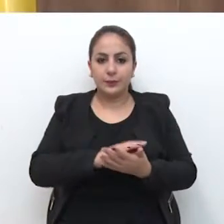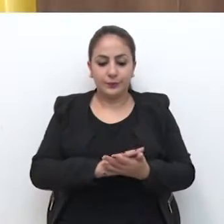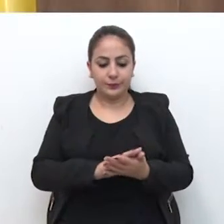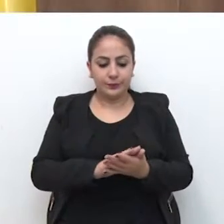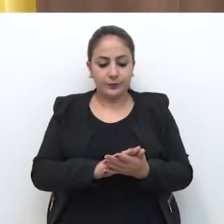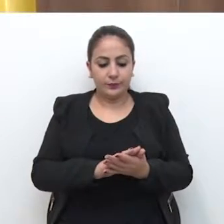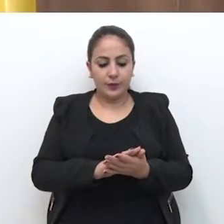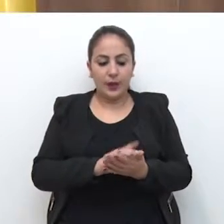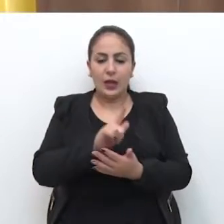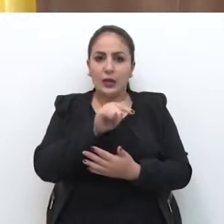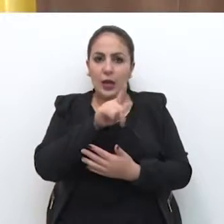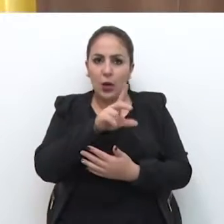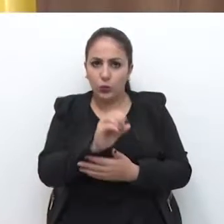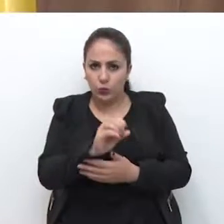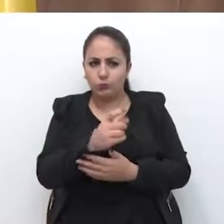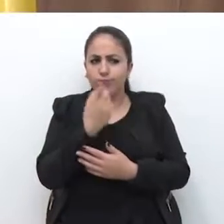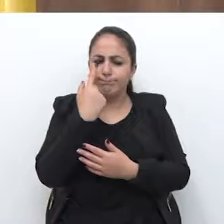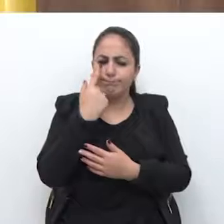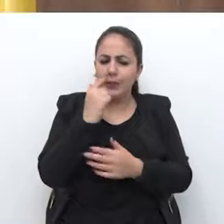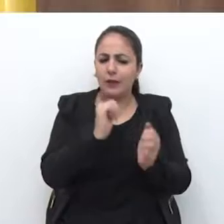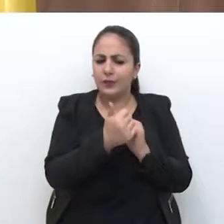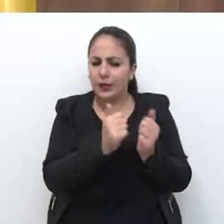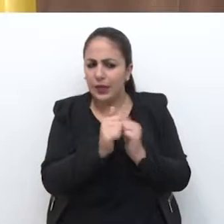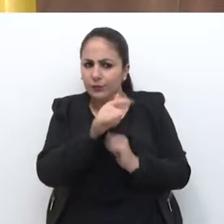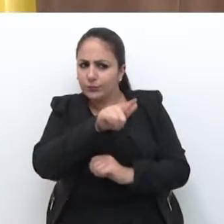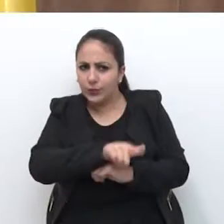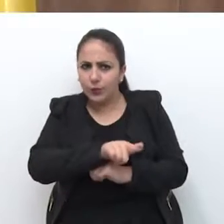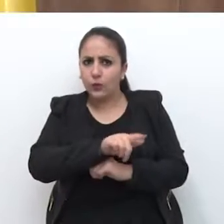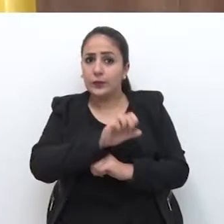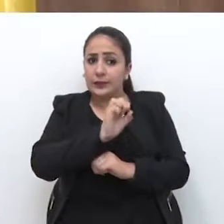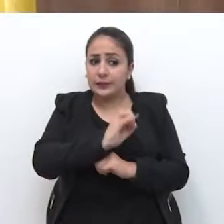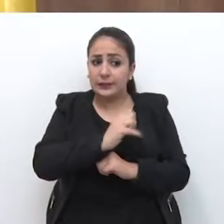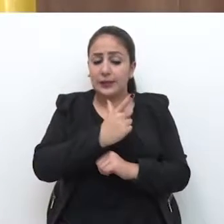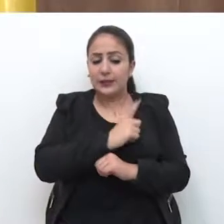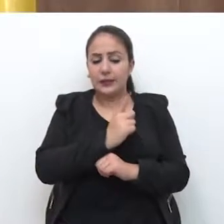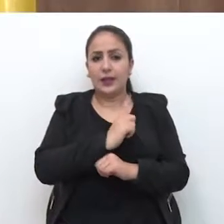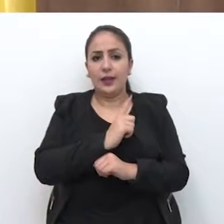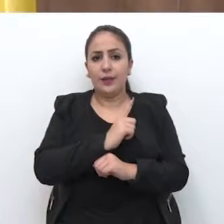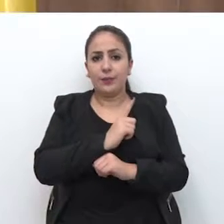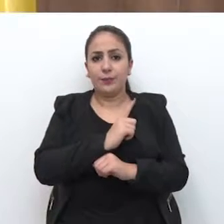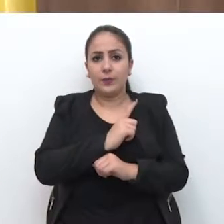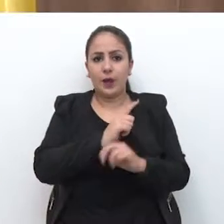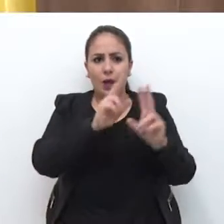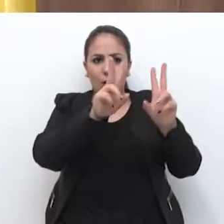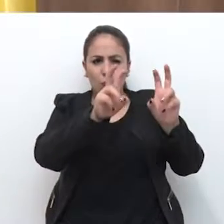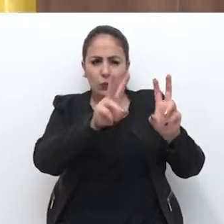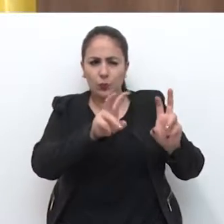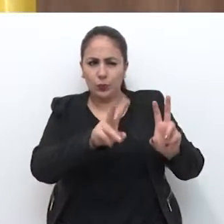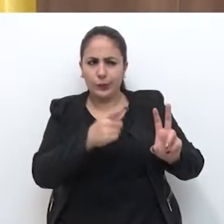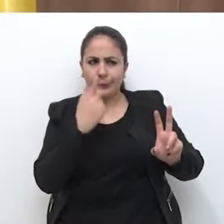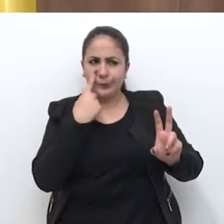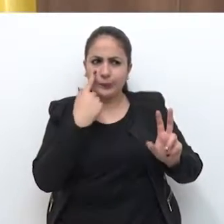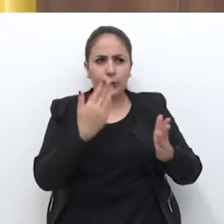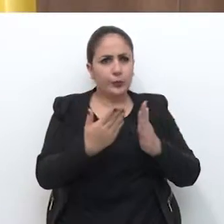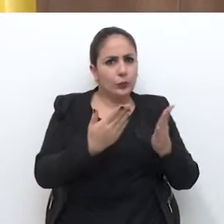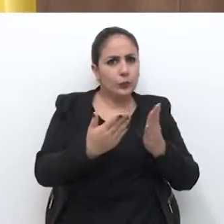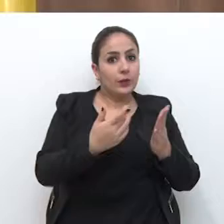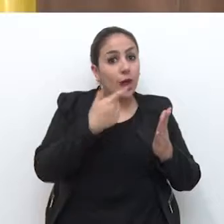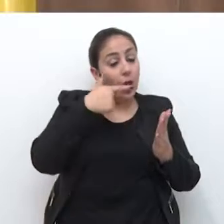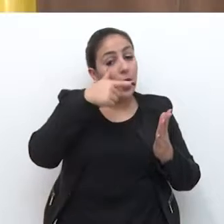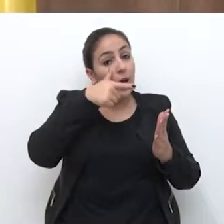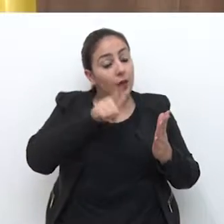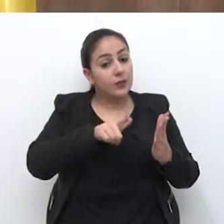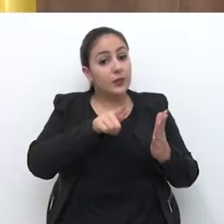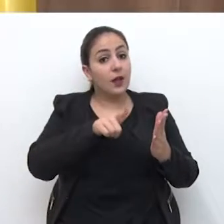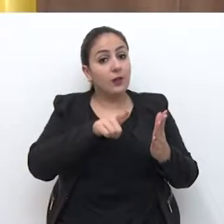o laudo será contestado naquilo que existe de questões a serem contestadas